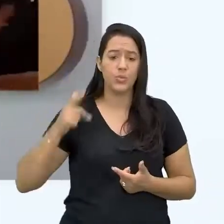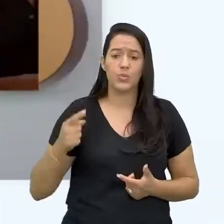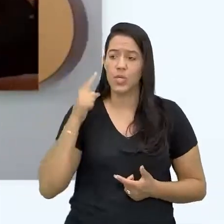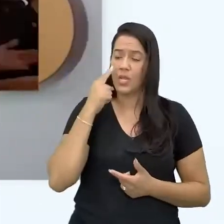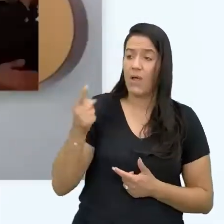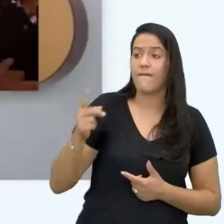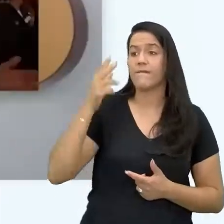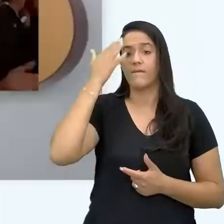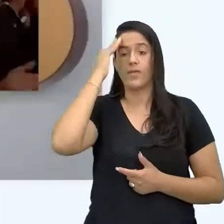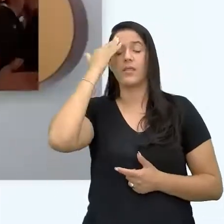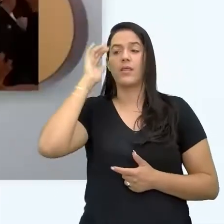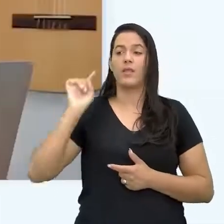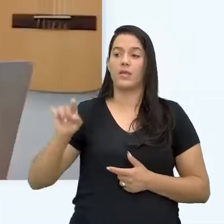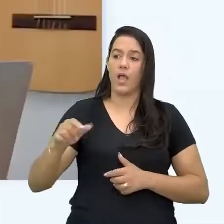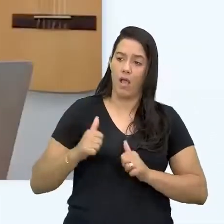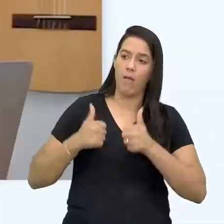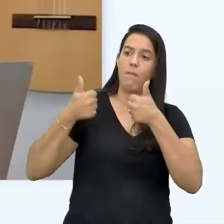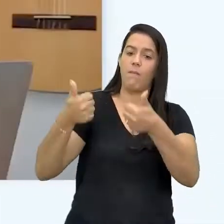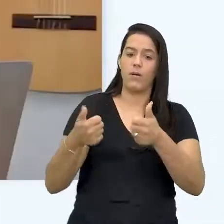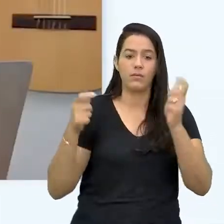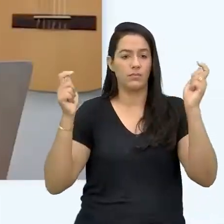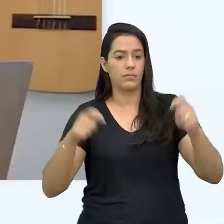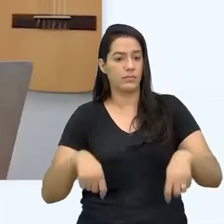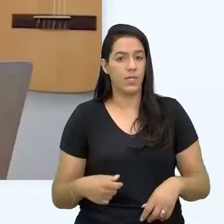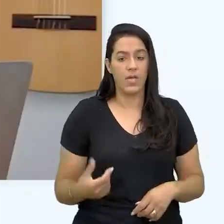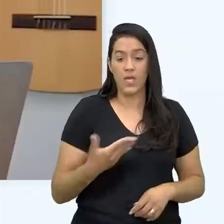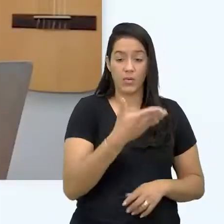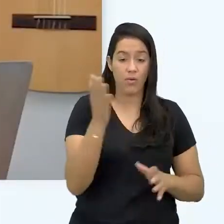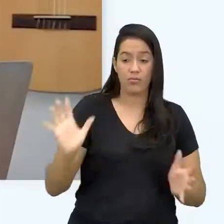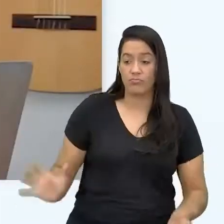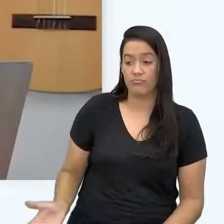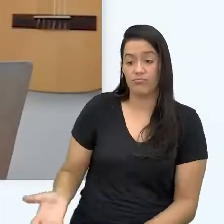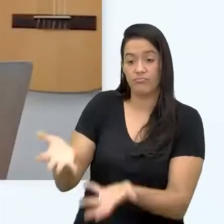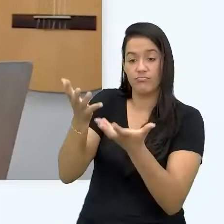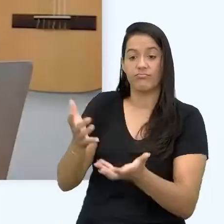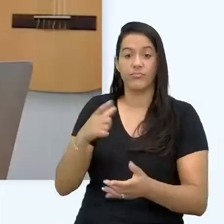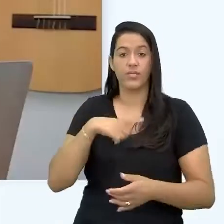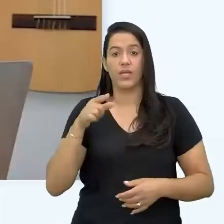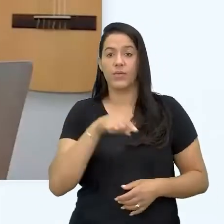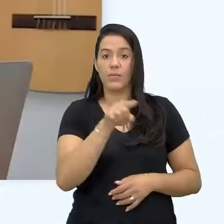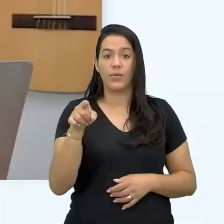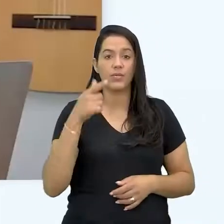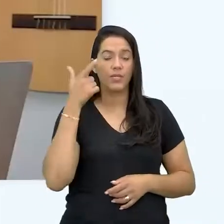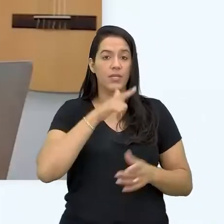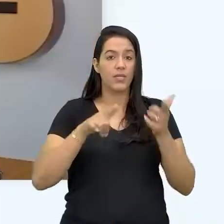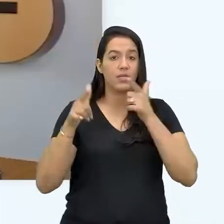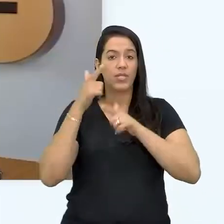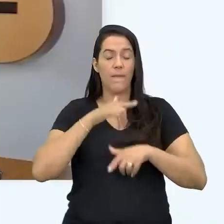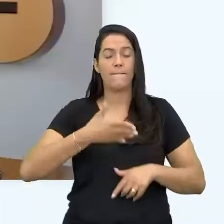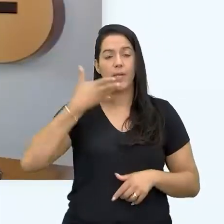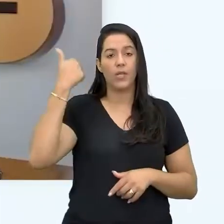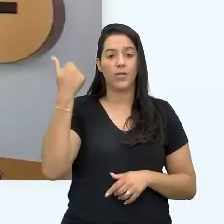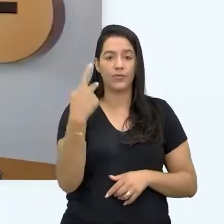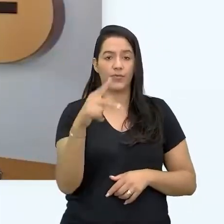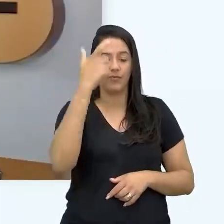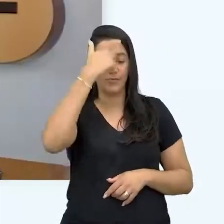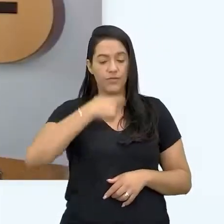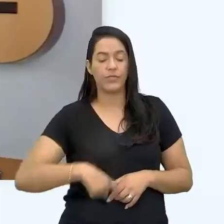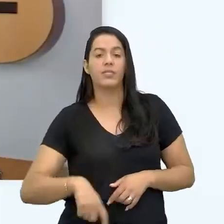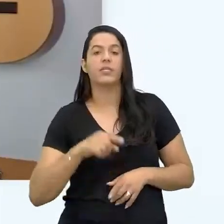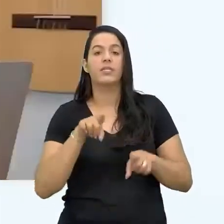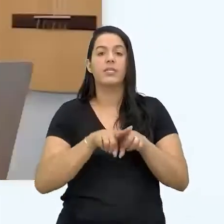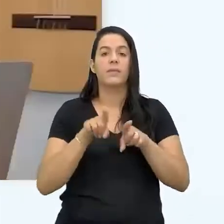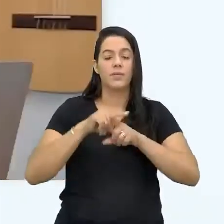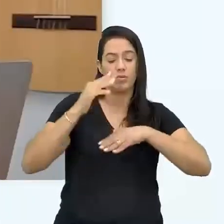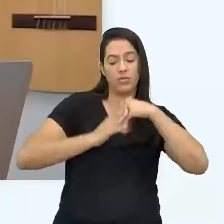pessoas entenderem todo o seu potencial. É como se você desse um empurrãozinho pras pessoas entenderem qual é a sua melhor versão e quais são as suas maiores